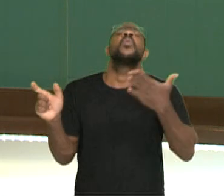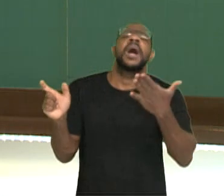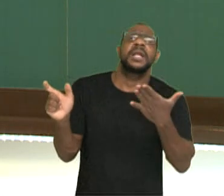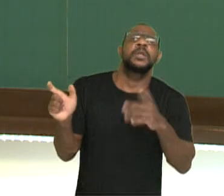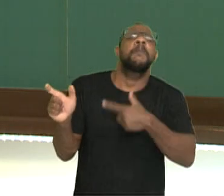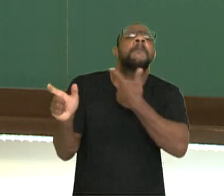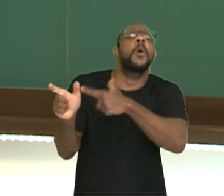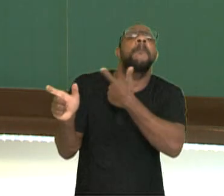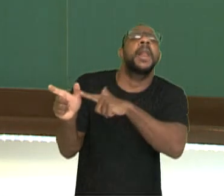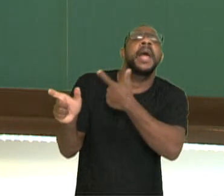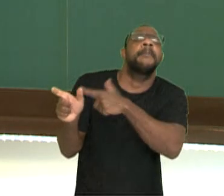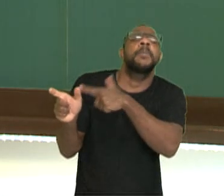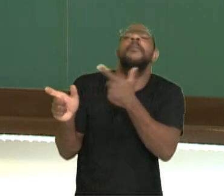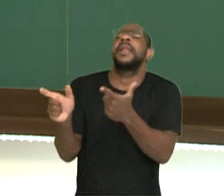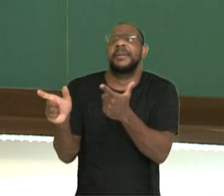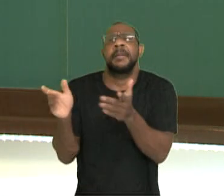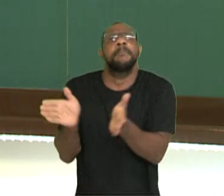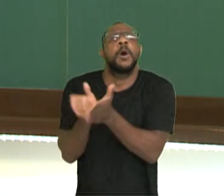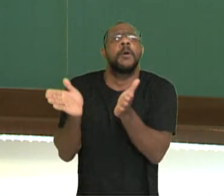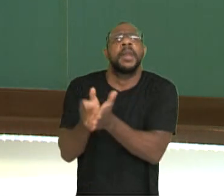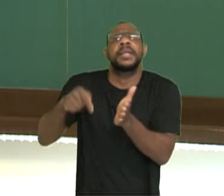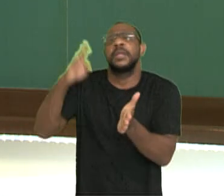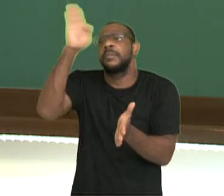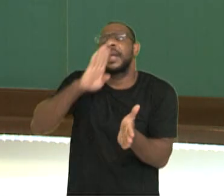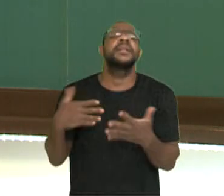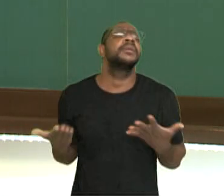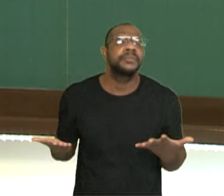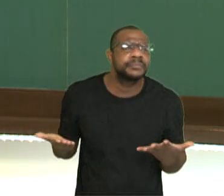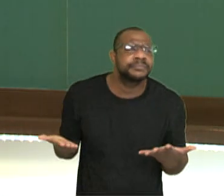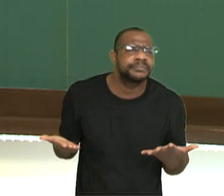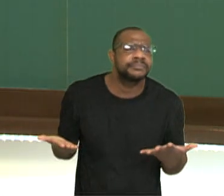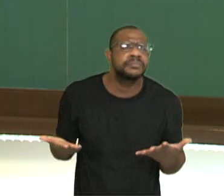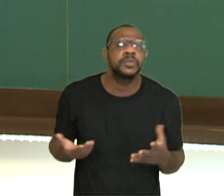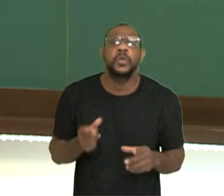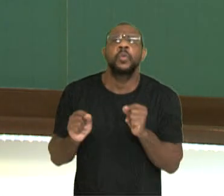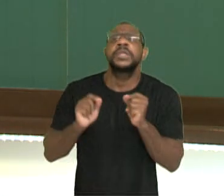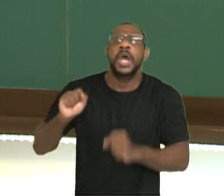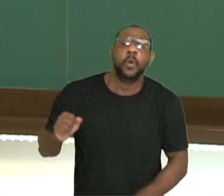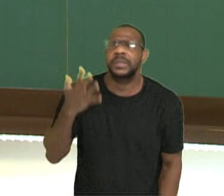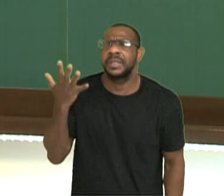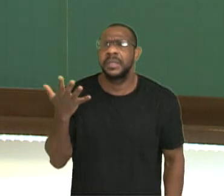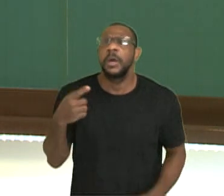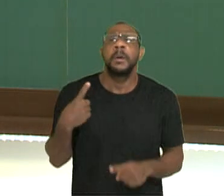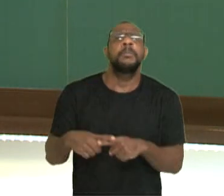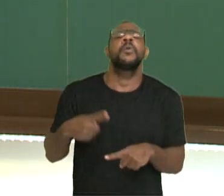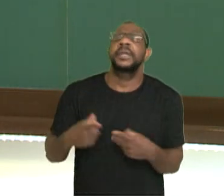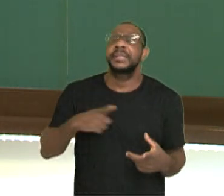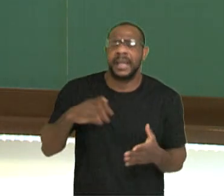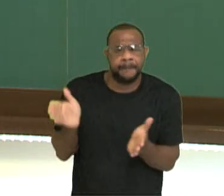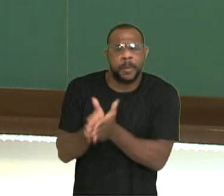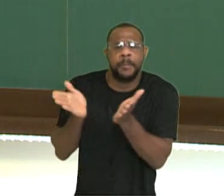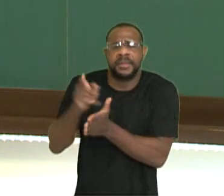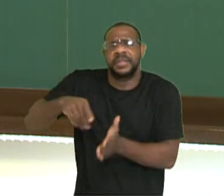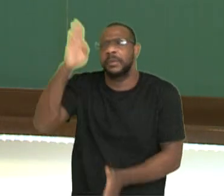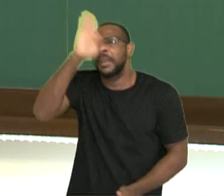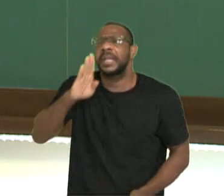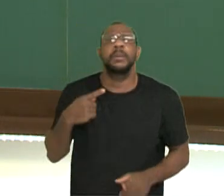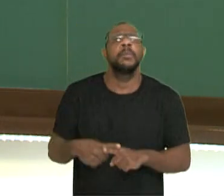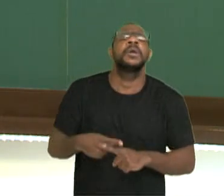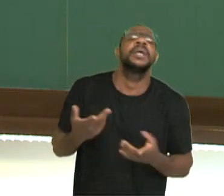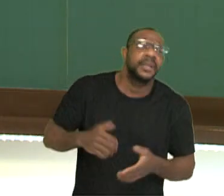consequências da pobreza para a população brasileira? Consegue discernir e entender isso? Que